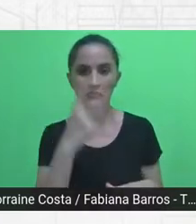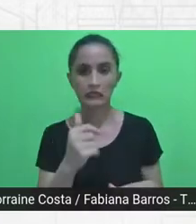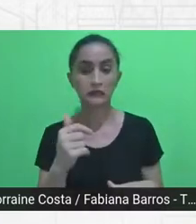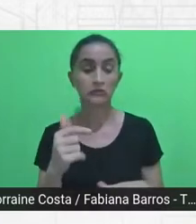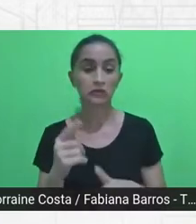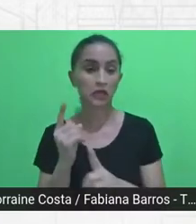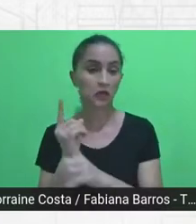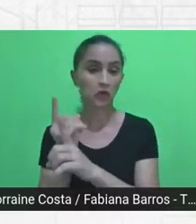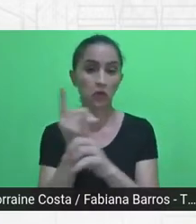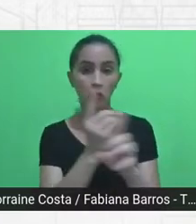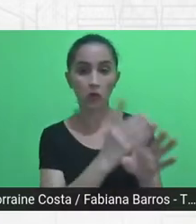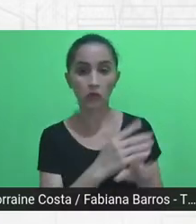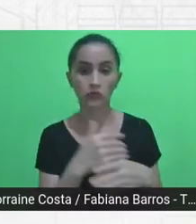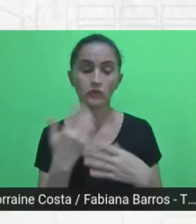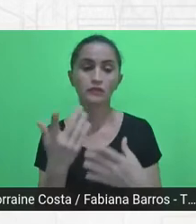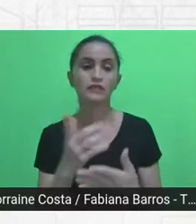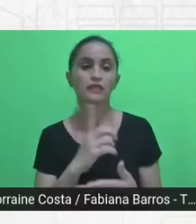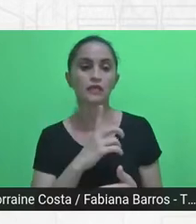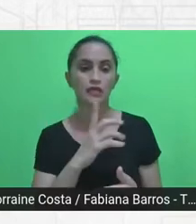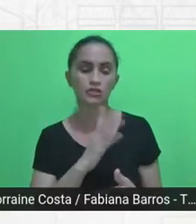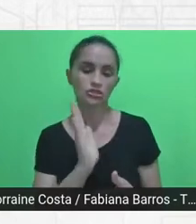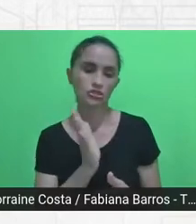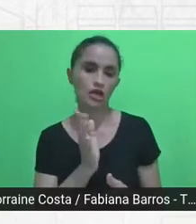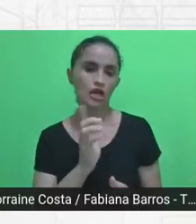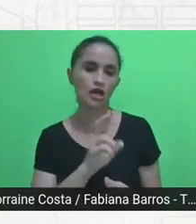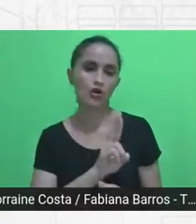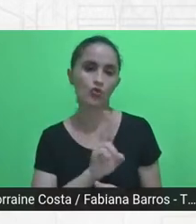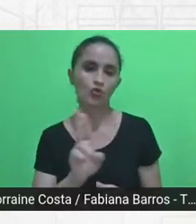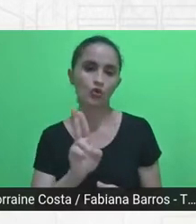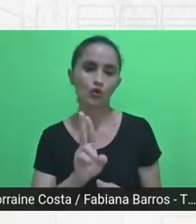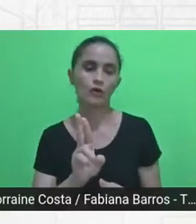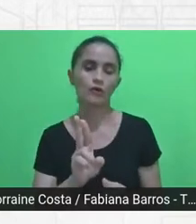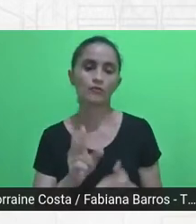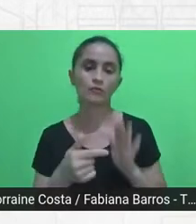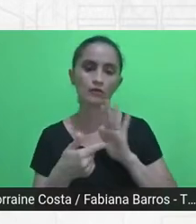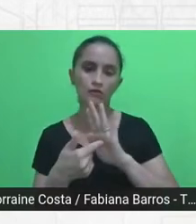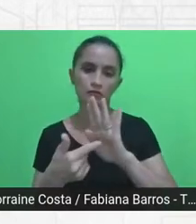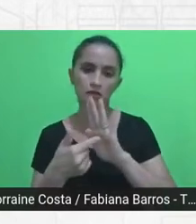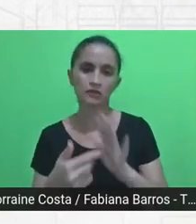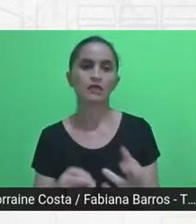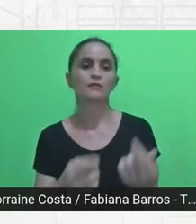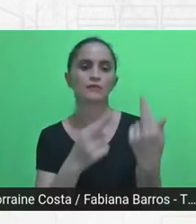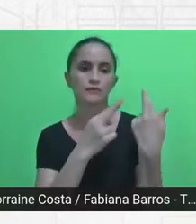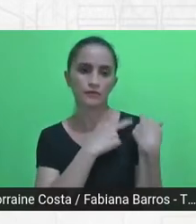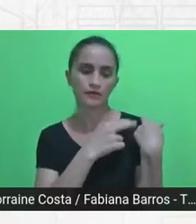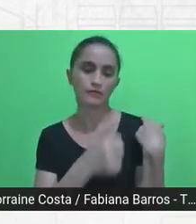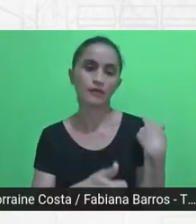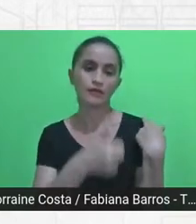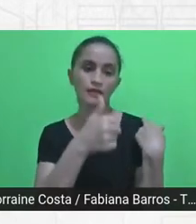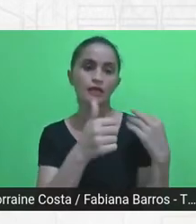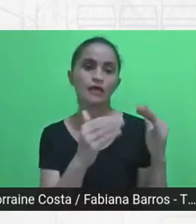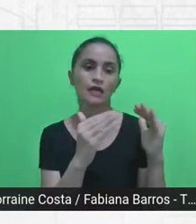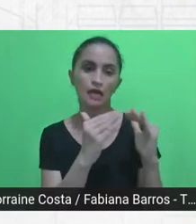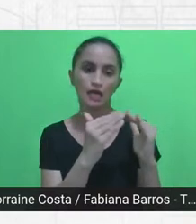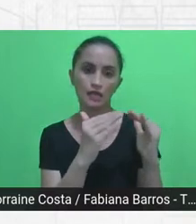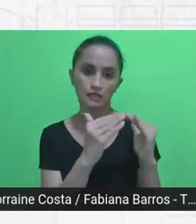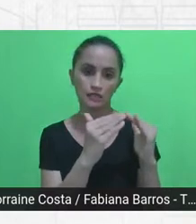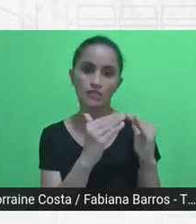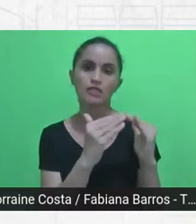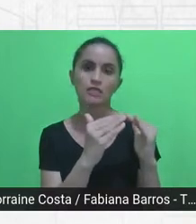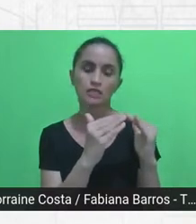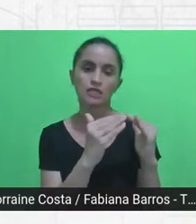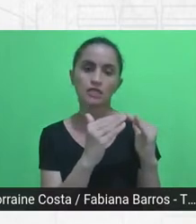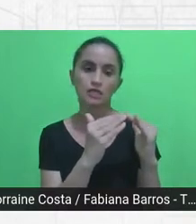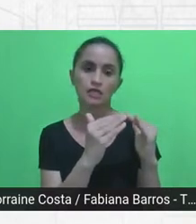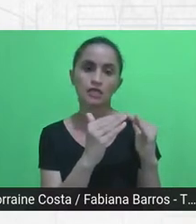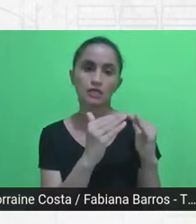já tem um nome que já traz para nós uma série de responsabilidades. A primeira é o Habitar, ou seja, é muito amplo o